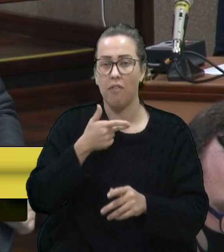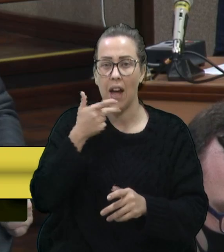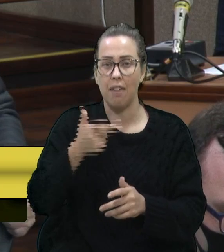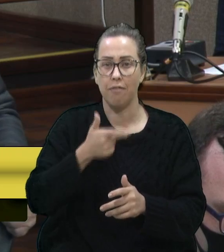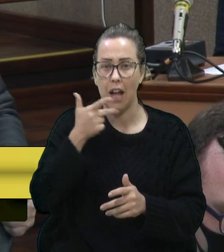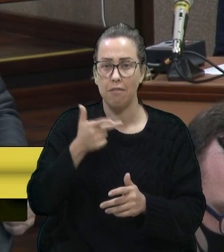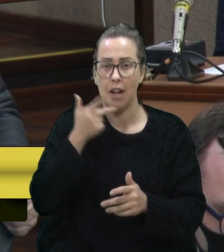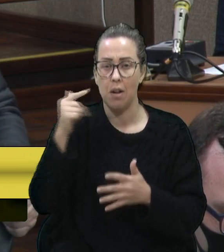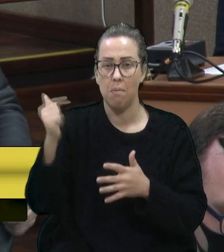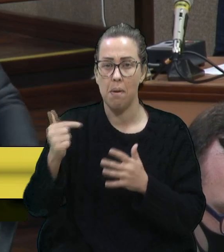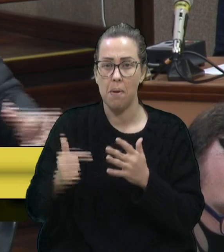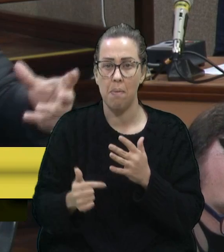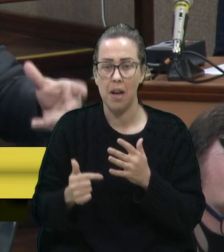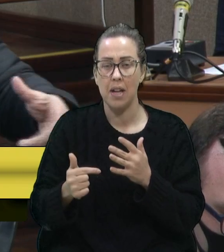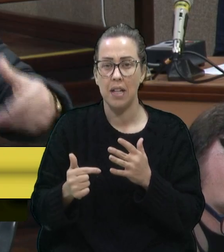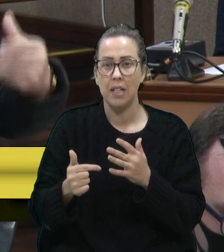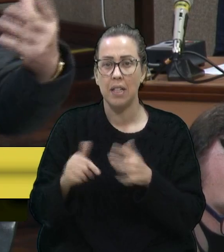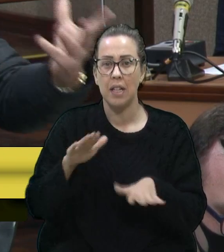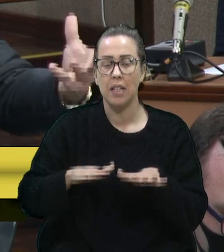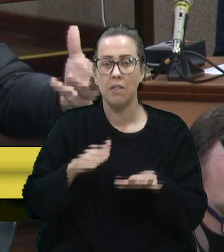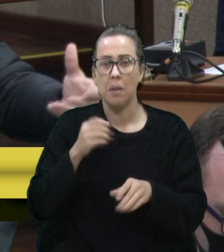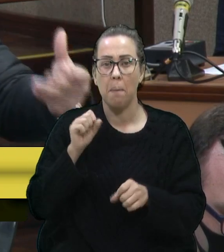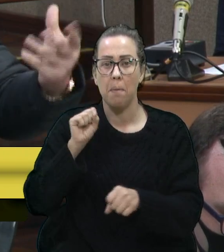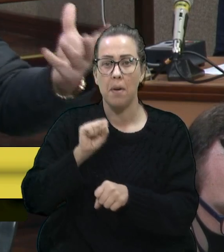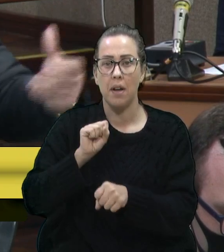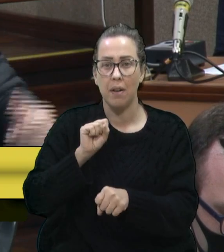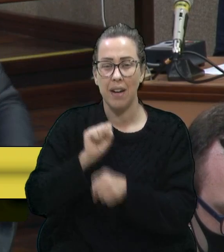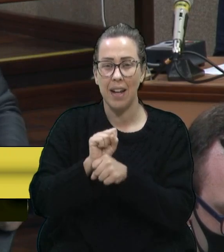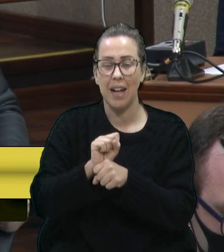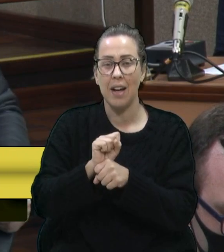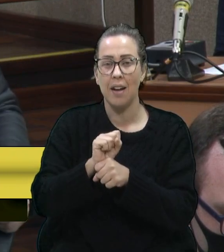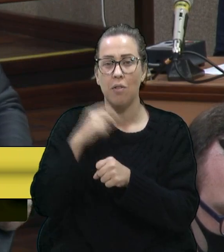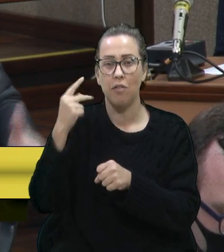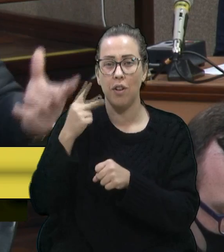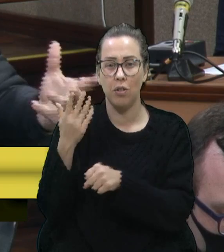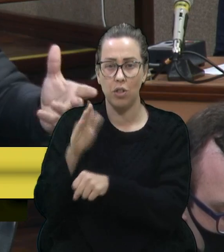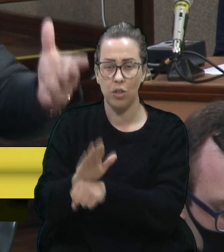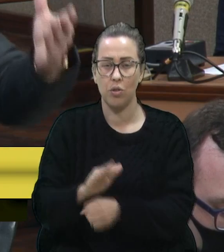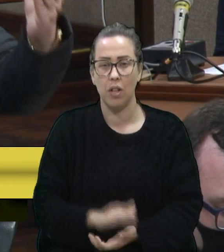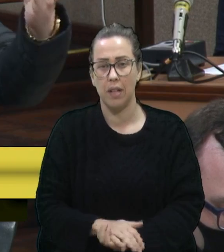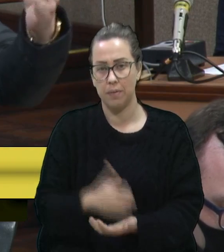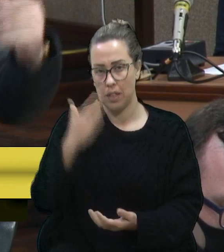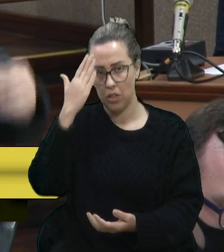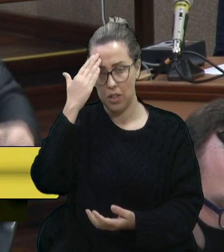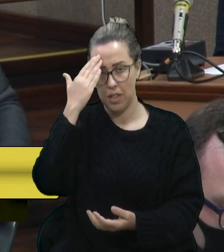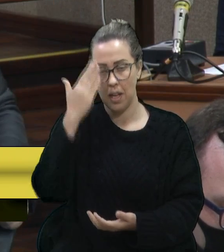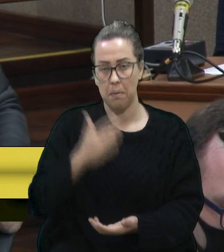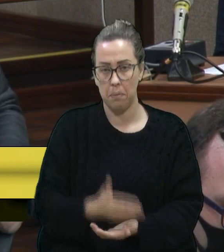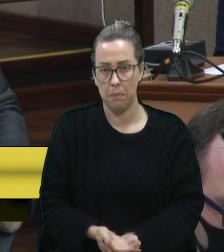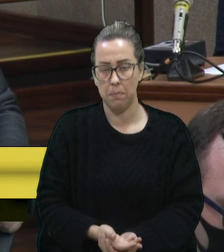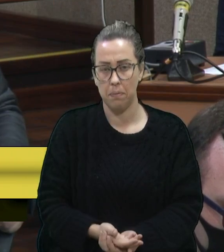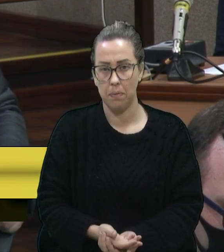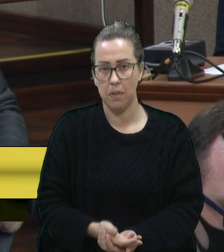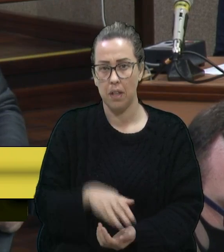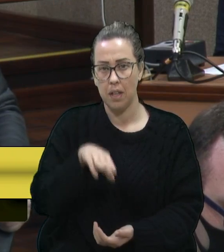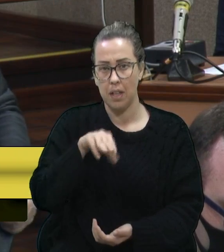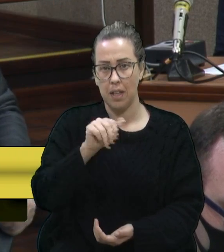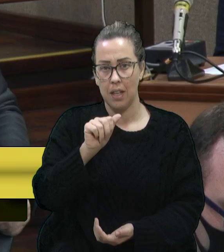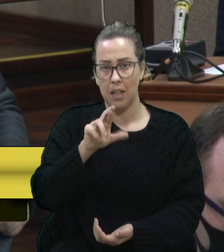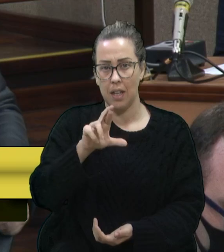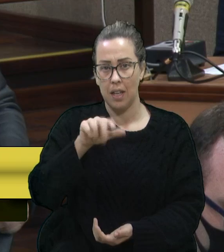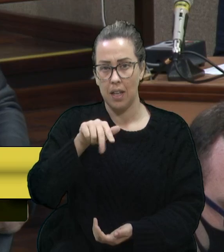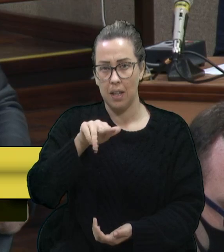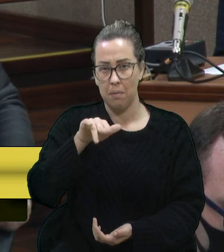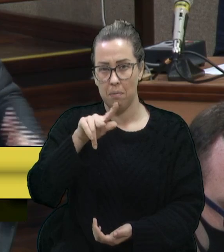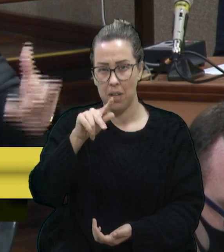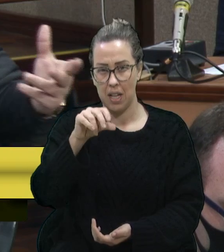e ainda vem para, para talvez barrar o vereador de querer fazer alguma coisa. A gente sabe, aqui em nome do Marquinhos, que eu sei que esteve por